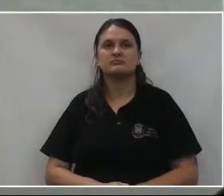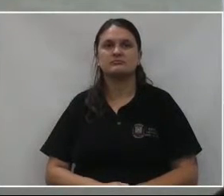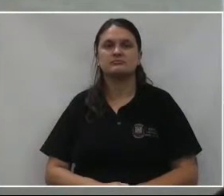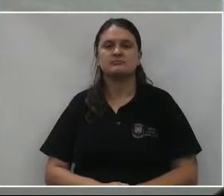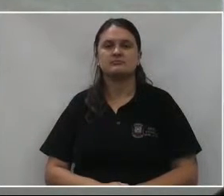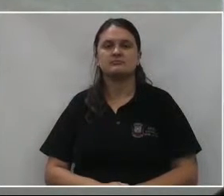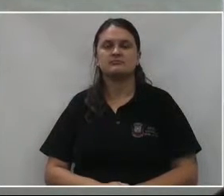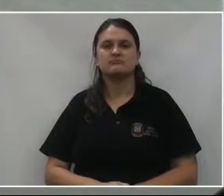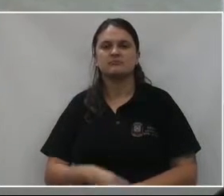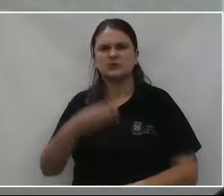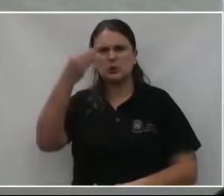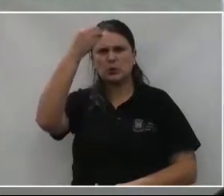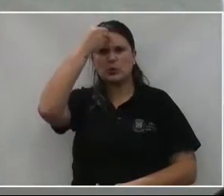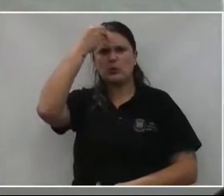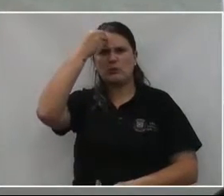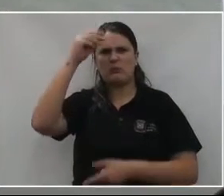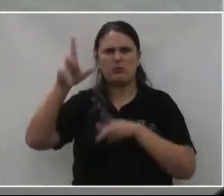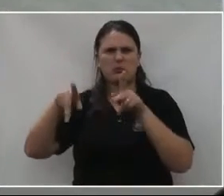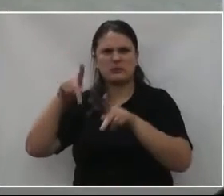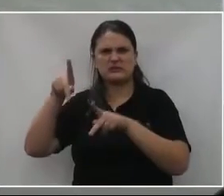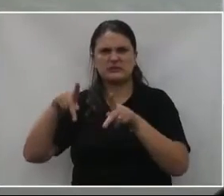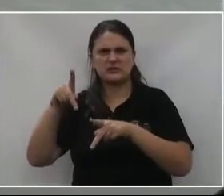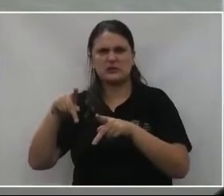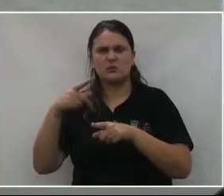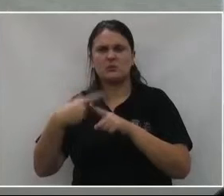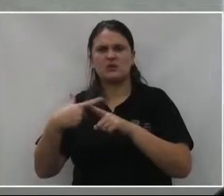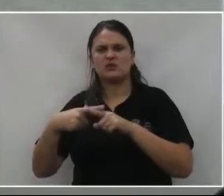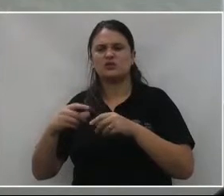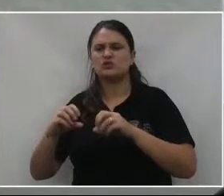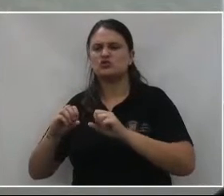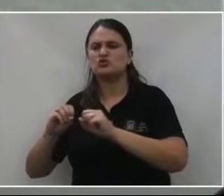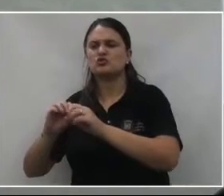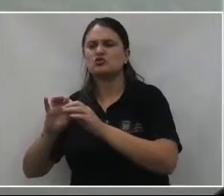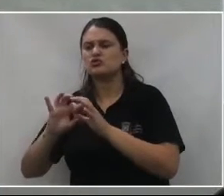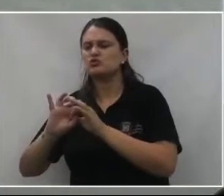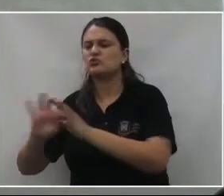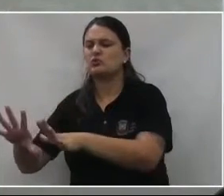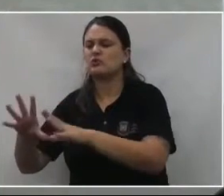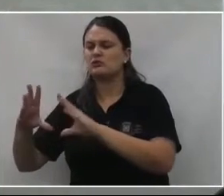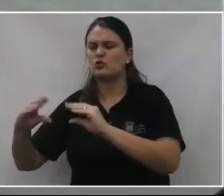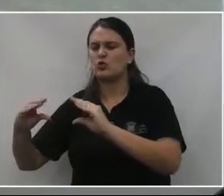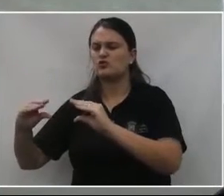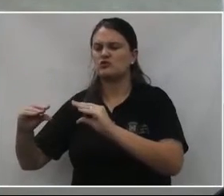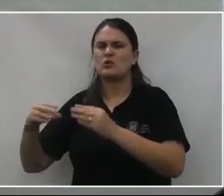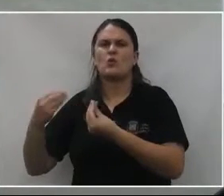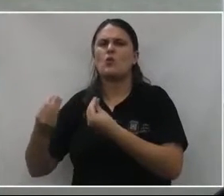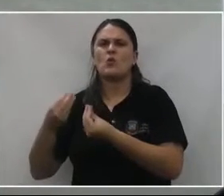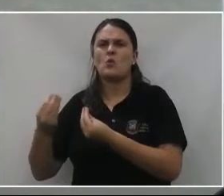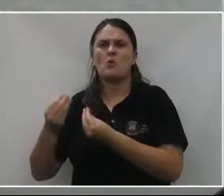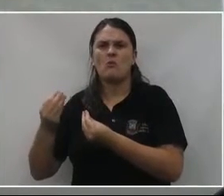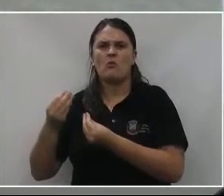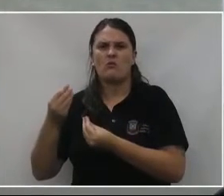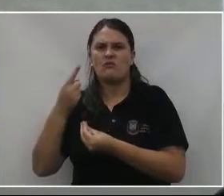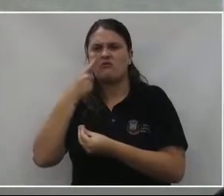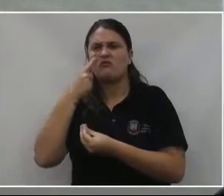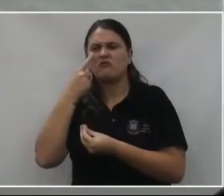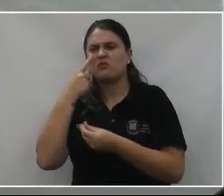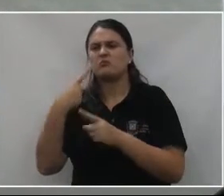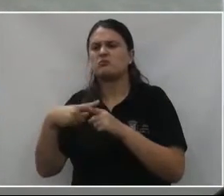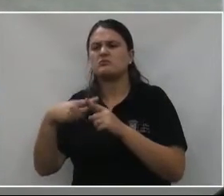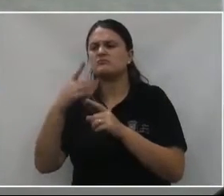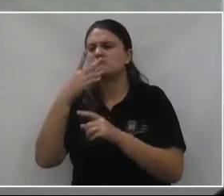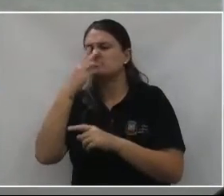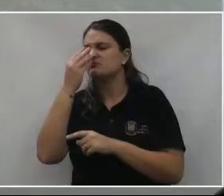Aqui é a culpa da população, porque o cara chegar a jogar um colchão num parque ambiental, tem que dar um prêmio para o cara, se pegar o cara tem que dar um prêmio para ele,